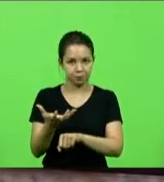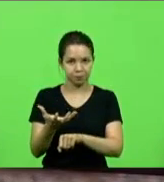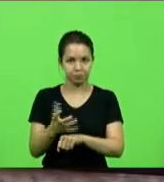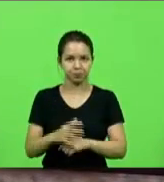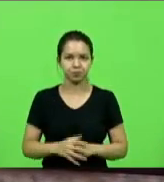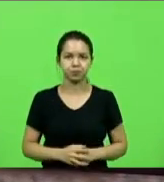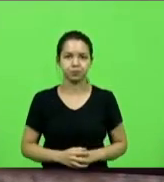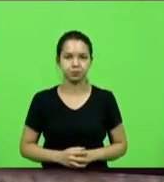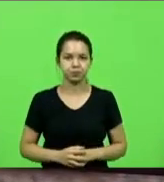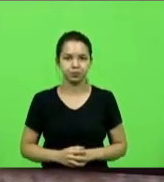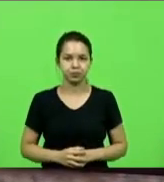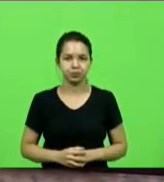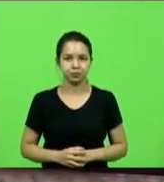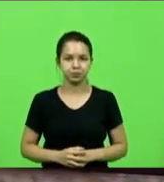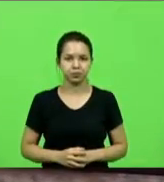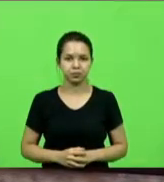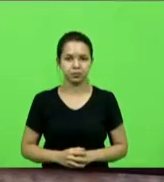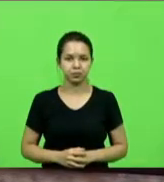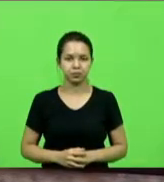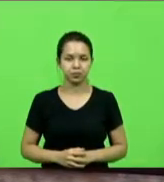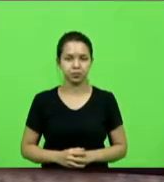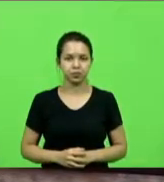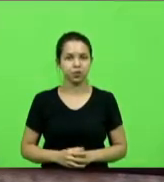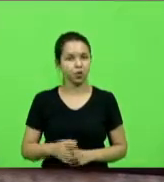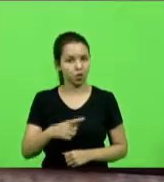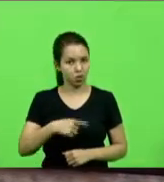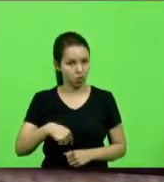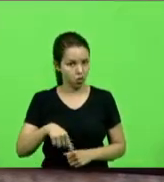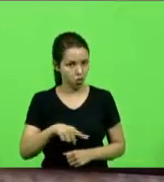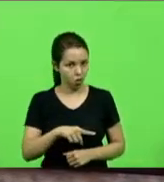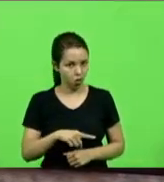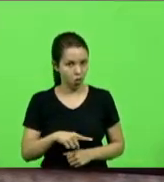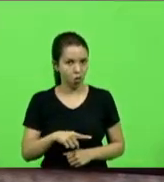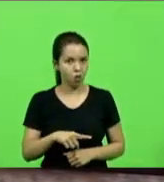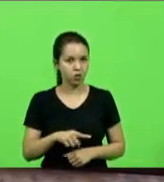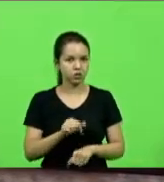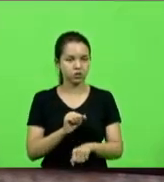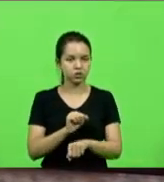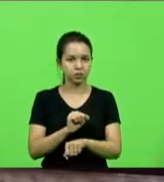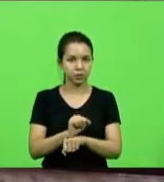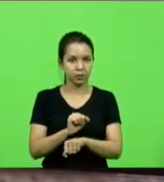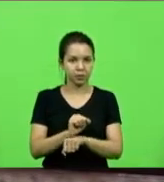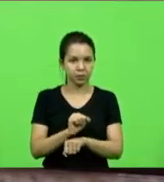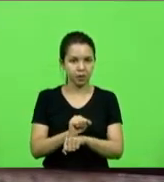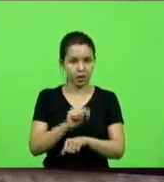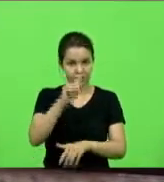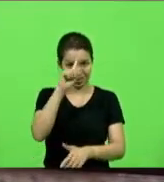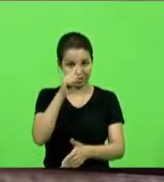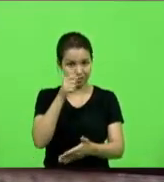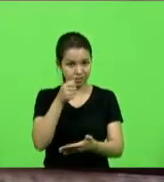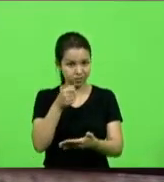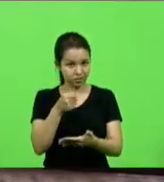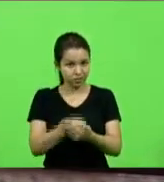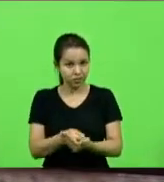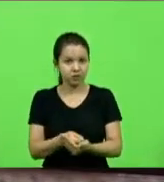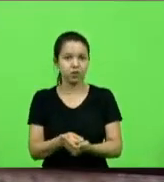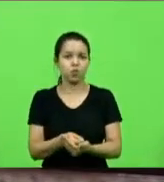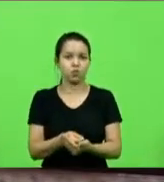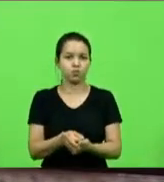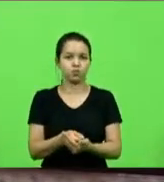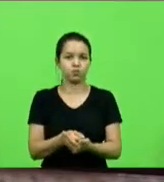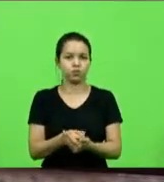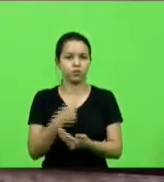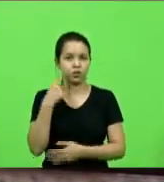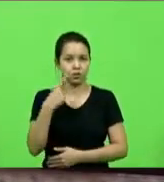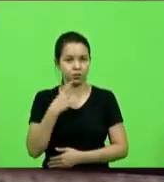Isto é, enquanto esperamos, em paralelo, o desfecho desta pauta, como bem disse o deputado Marcos